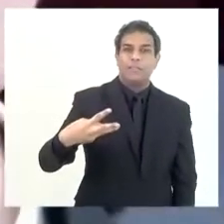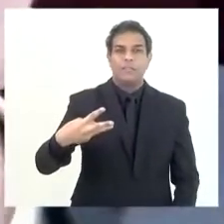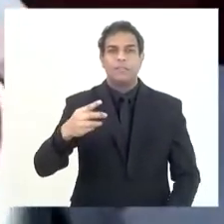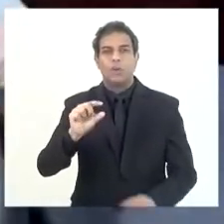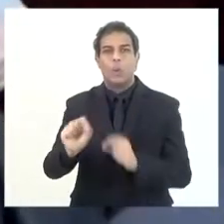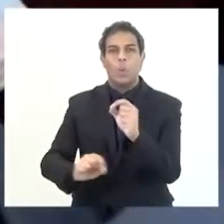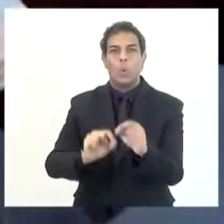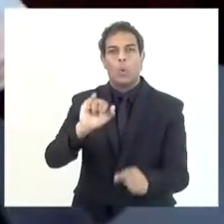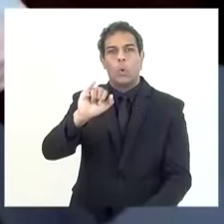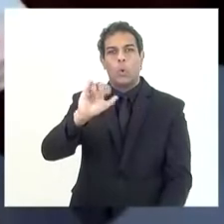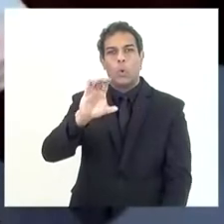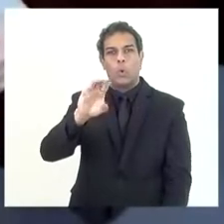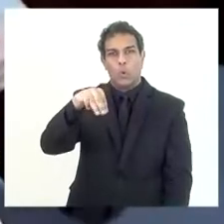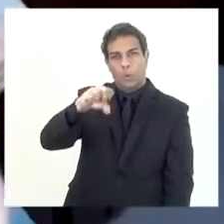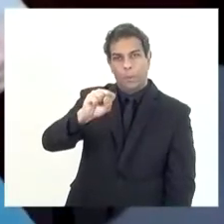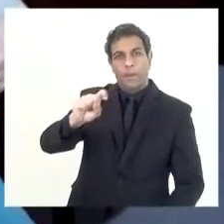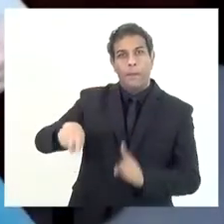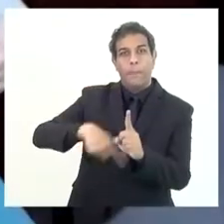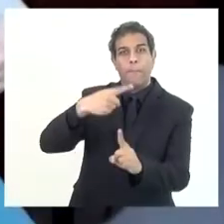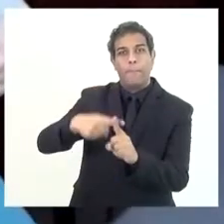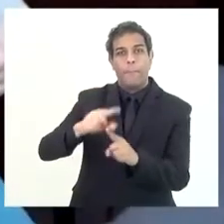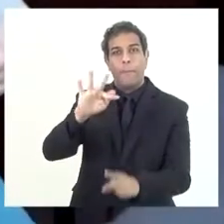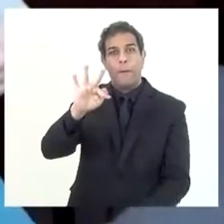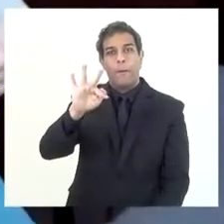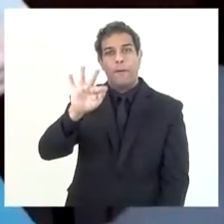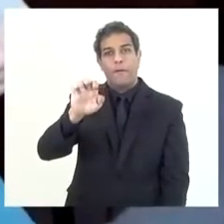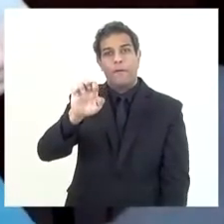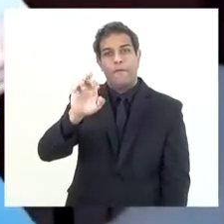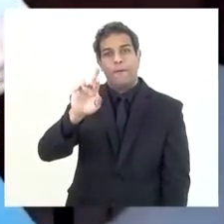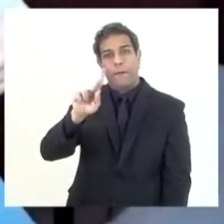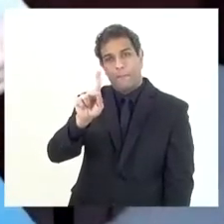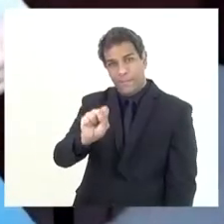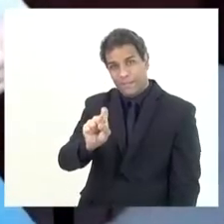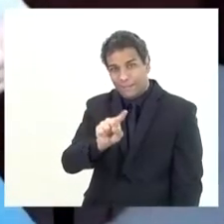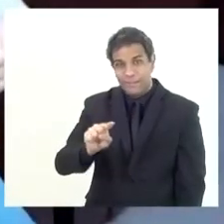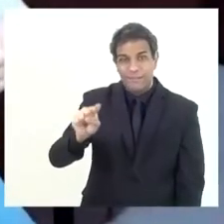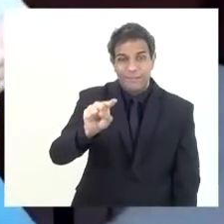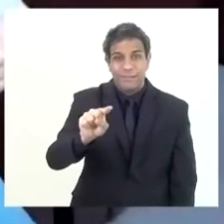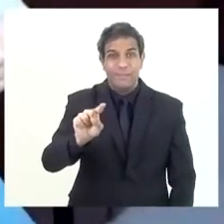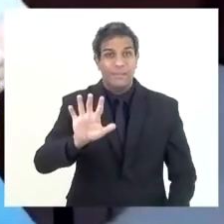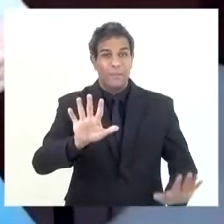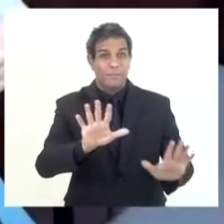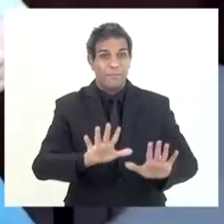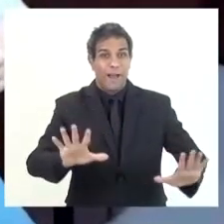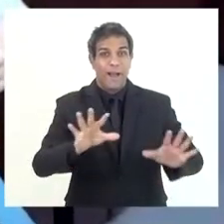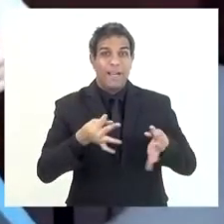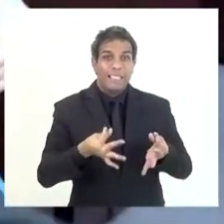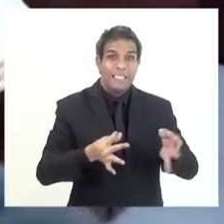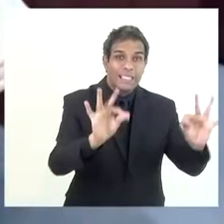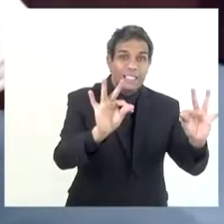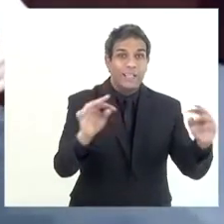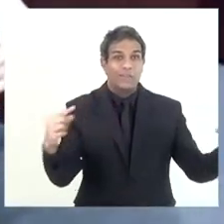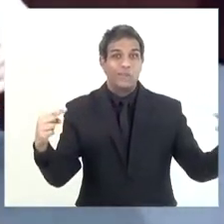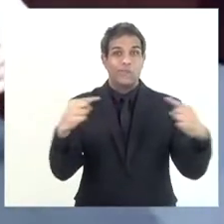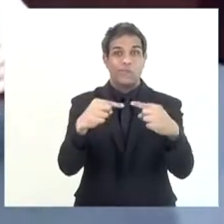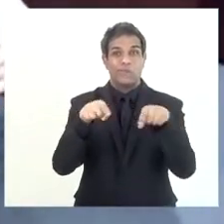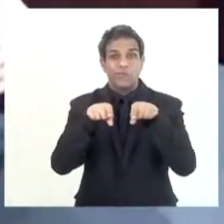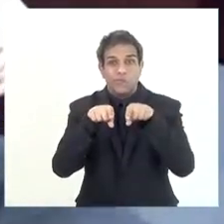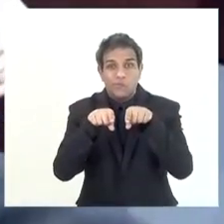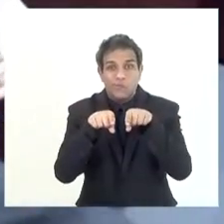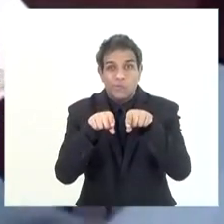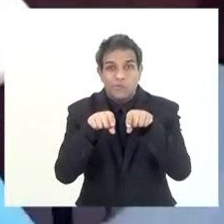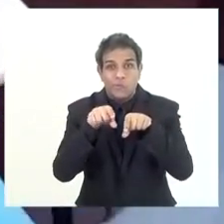seria ICMS mais FECP, mas de forma que tecnologicamente eles sejam tratados